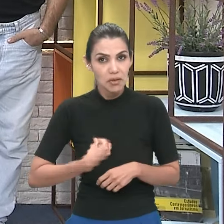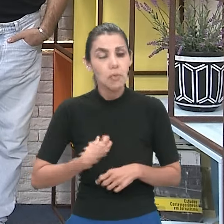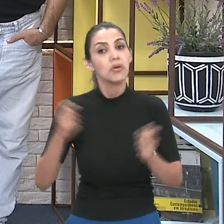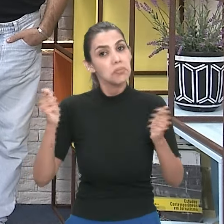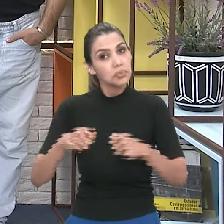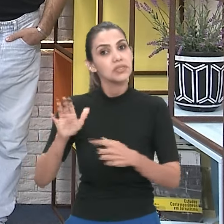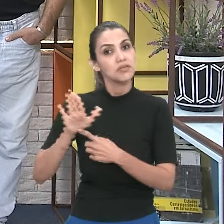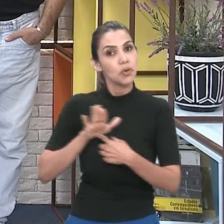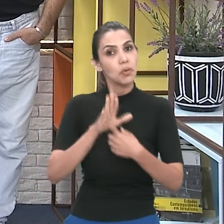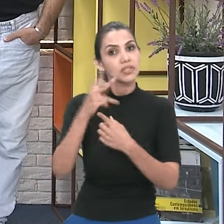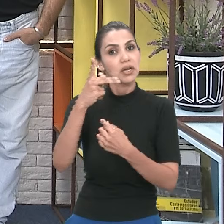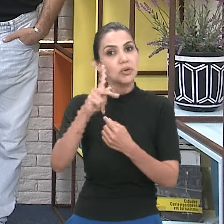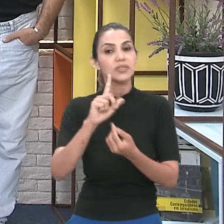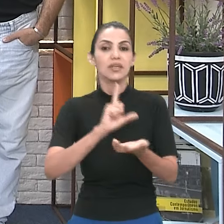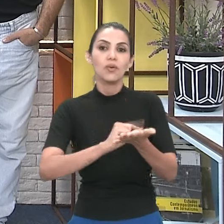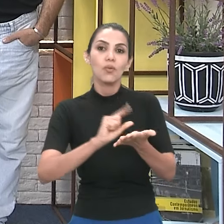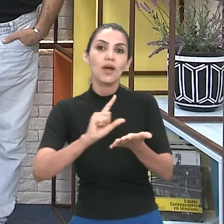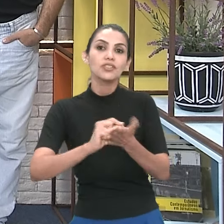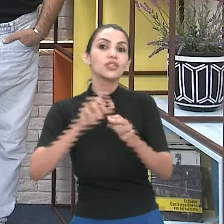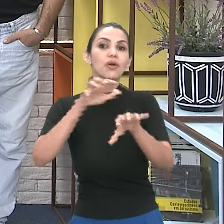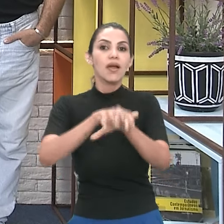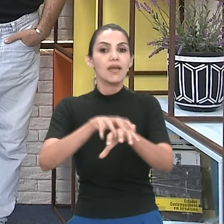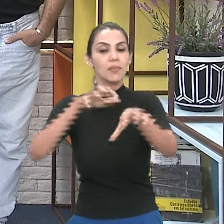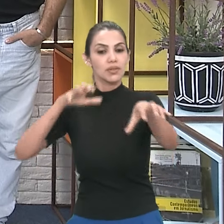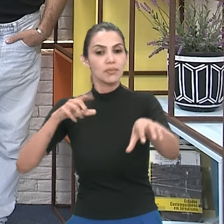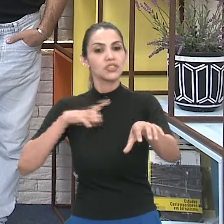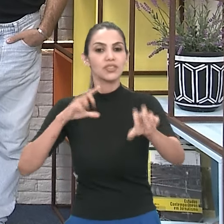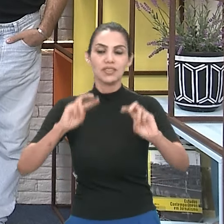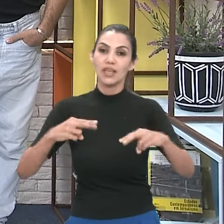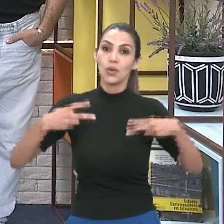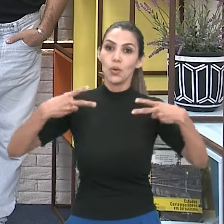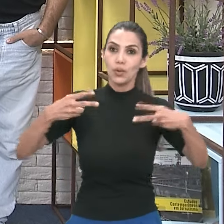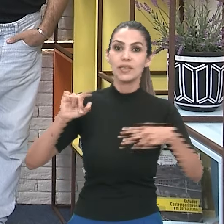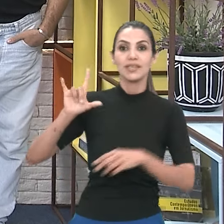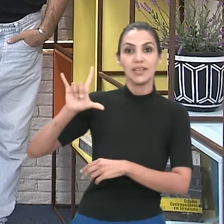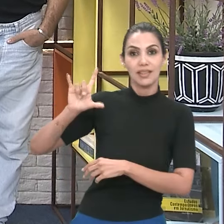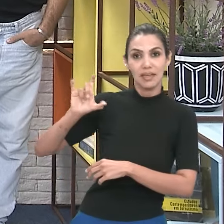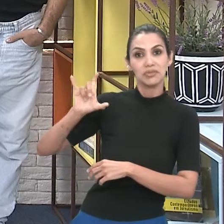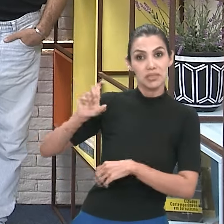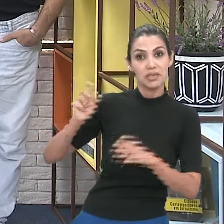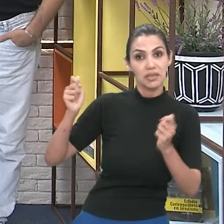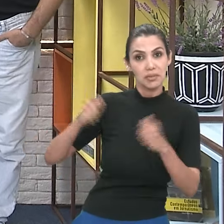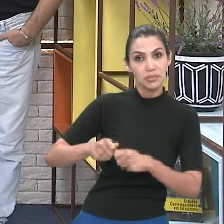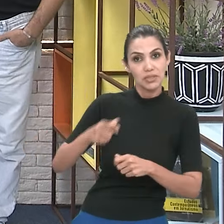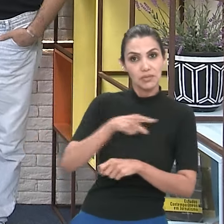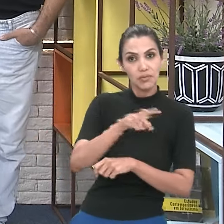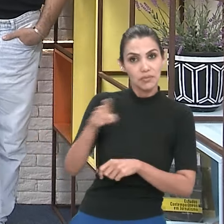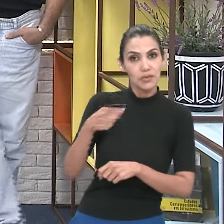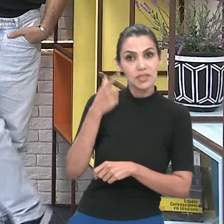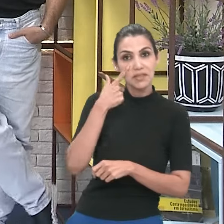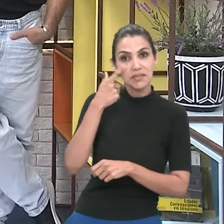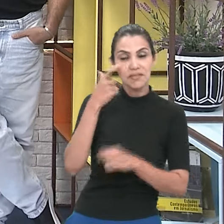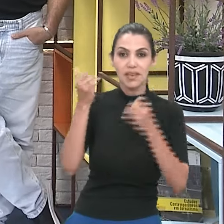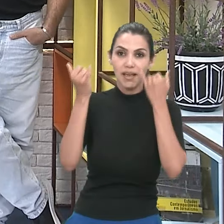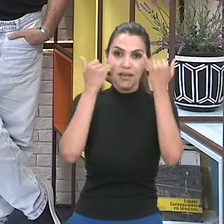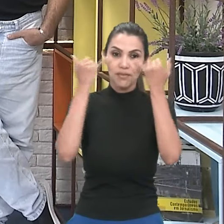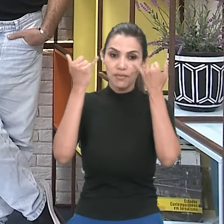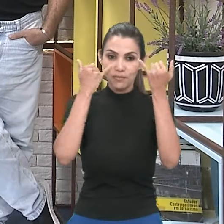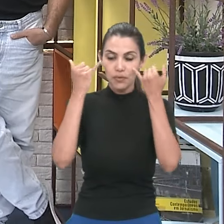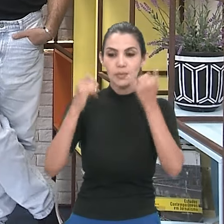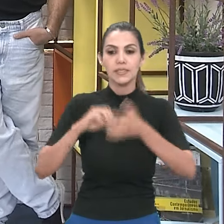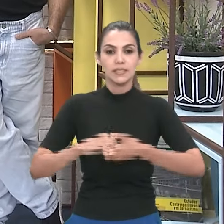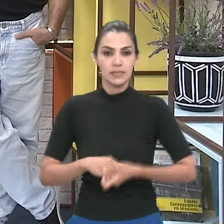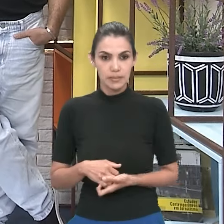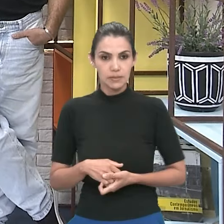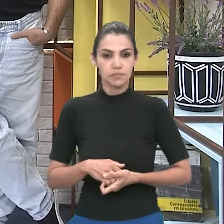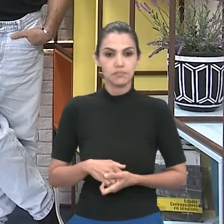pelo link disponibilizado no Instagram, arroba Combrades. Com I, né? Combrades. Isso. Com I, tudo